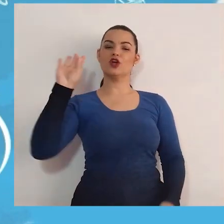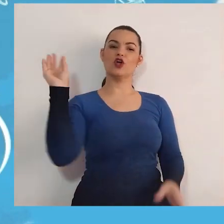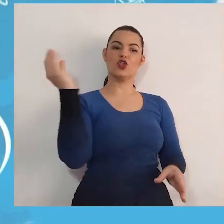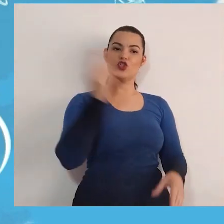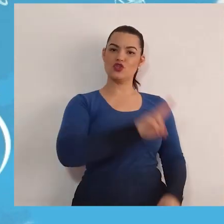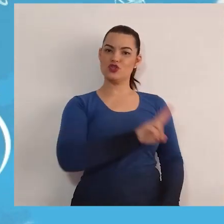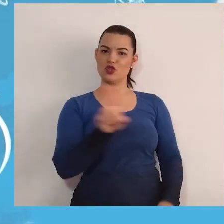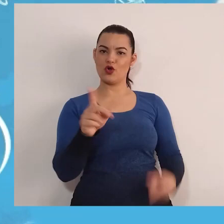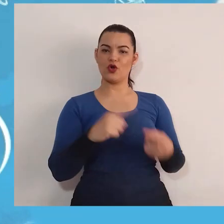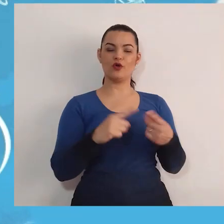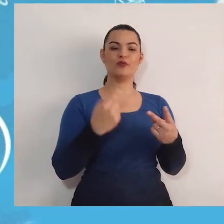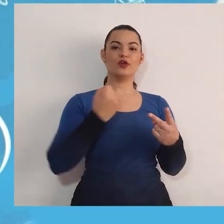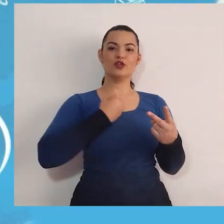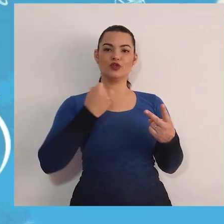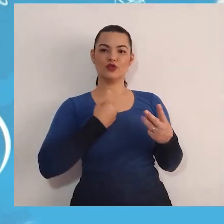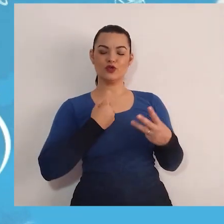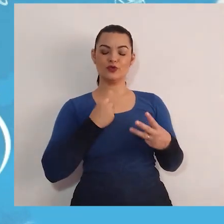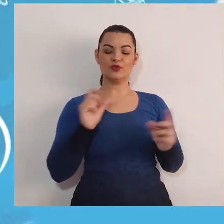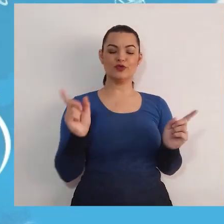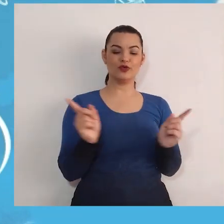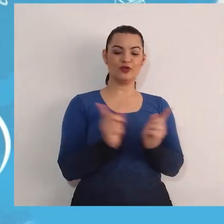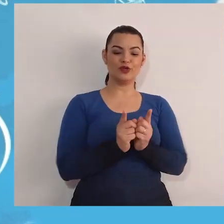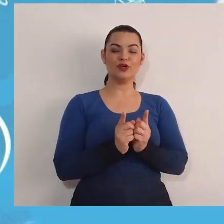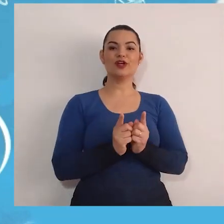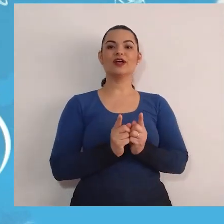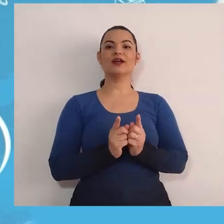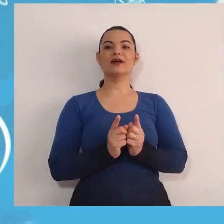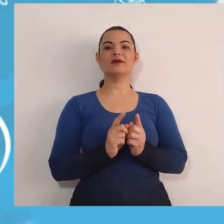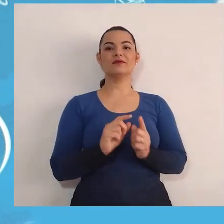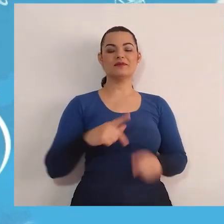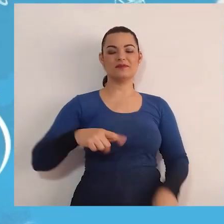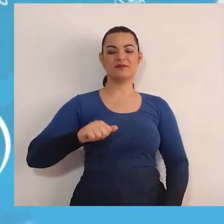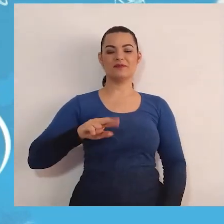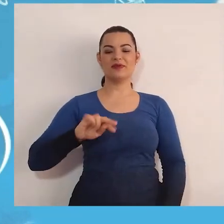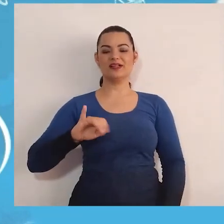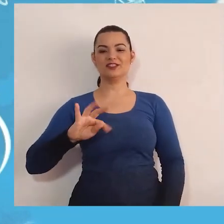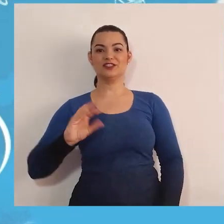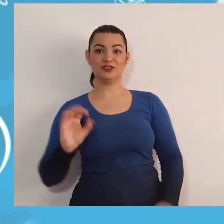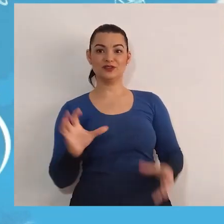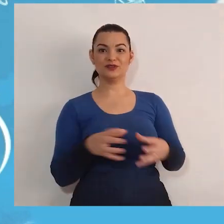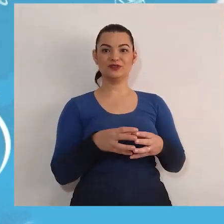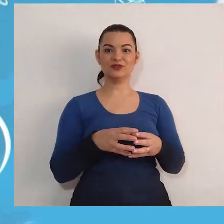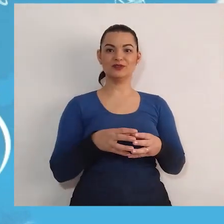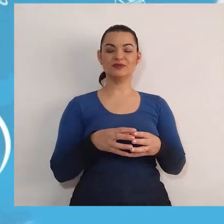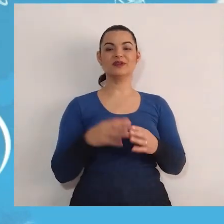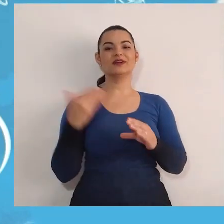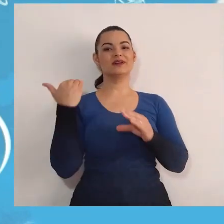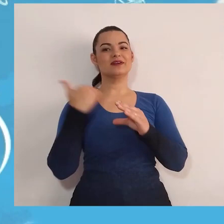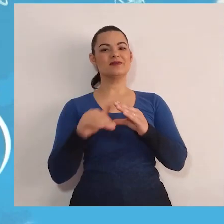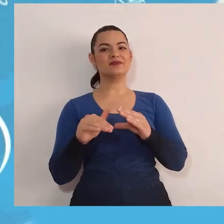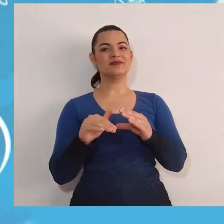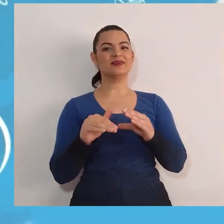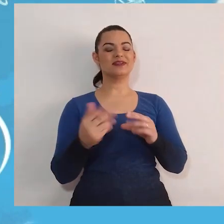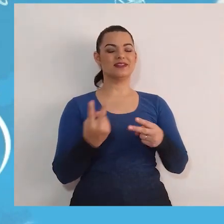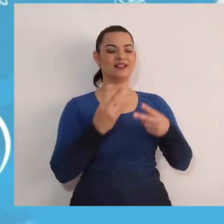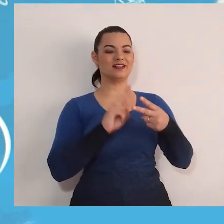Poste na hashtag Saberes em Casa e marque arroba Portal SE. Para refrescar a nossa memória, eu vou deixar